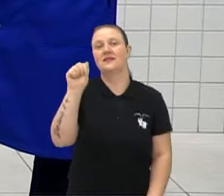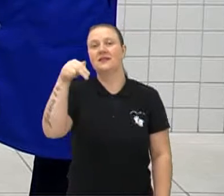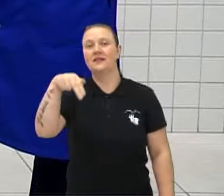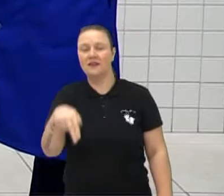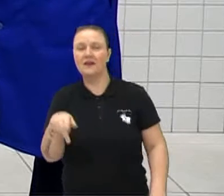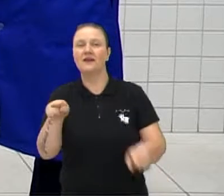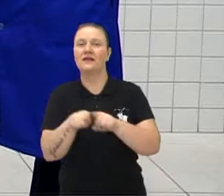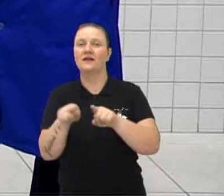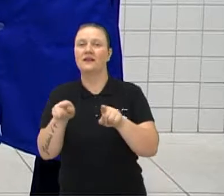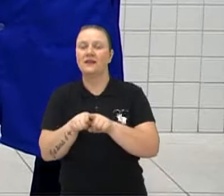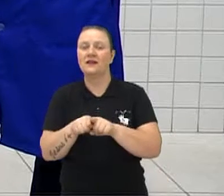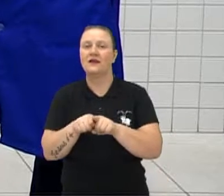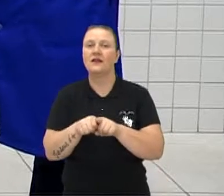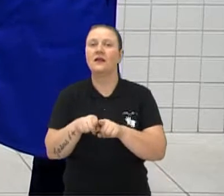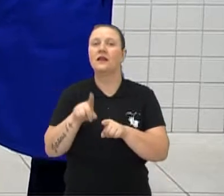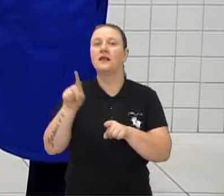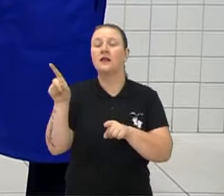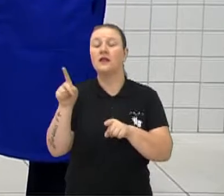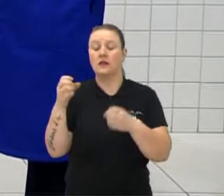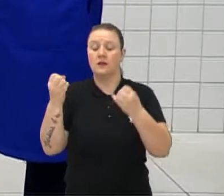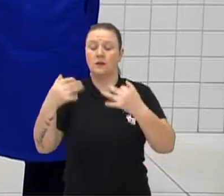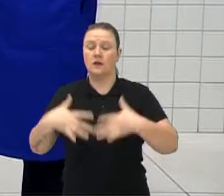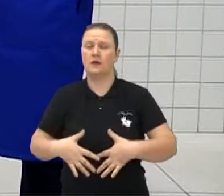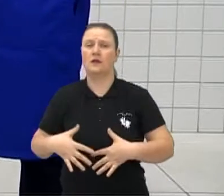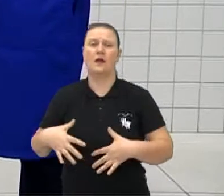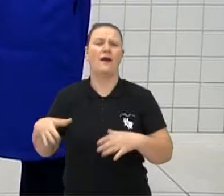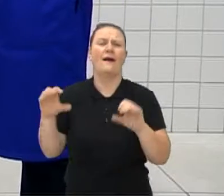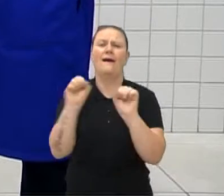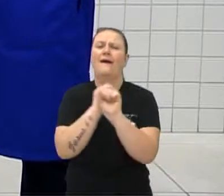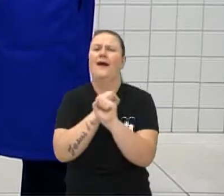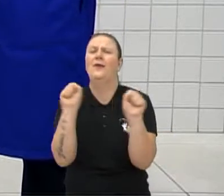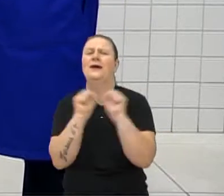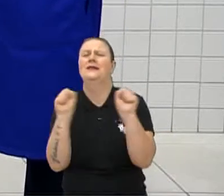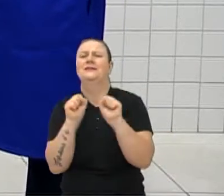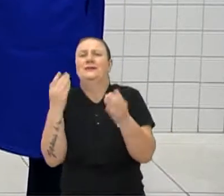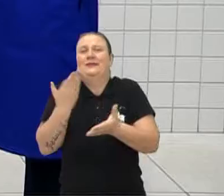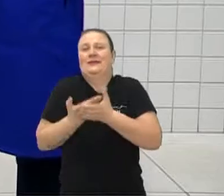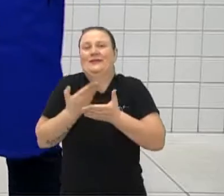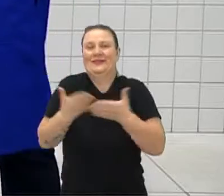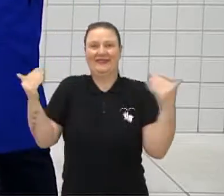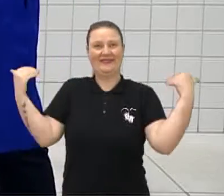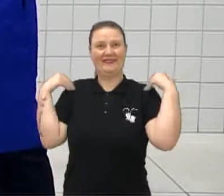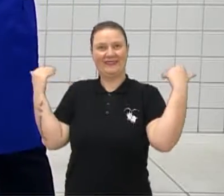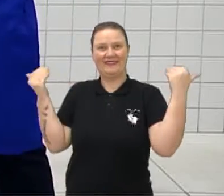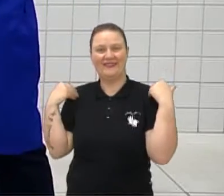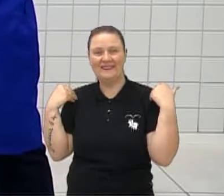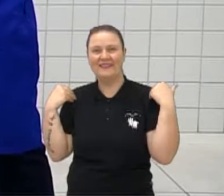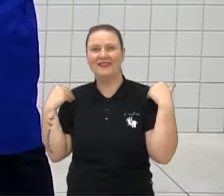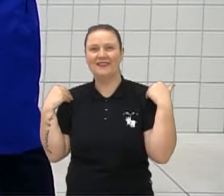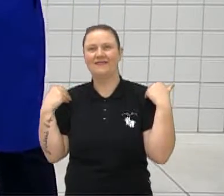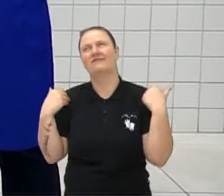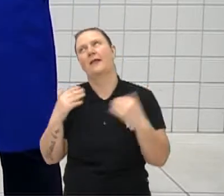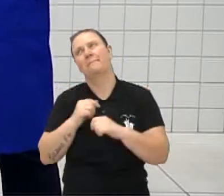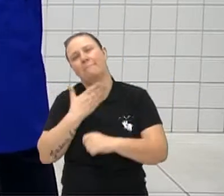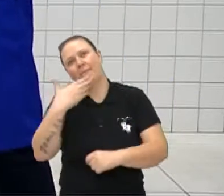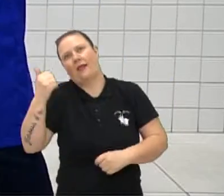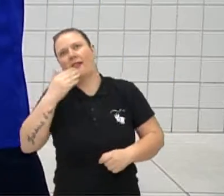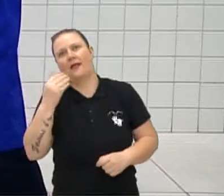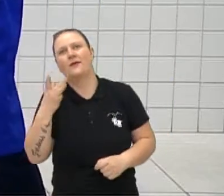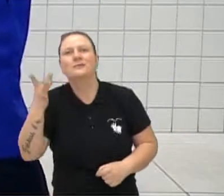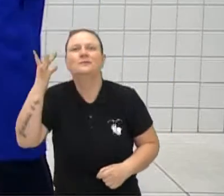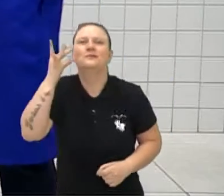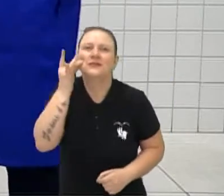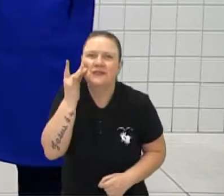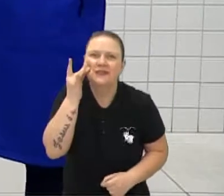da Escola Protássio de Carvalho, que está dizendo que ele adora a aula de educação física. Gosta mais quando é presencial, mas que